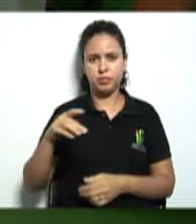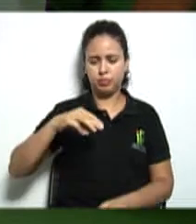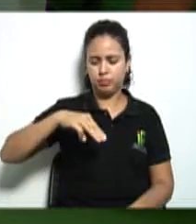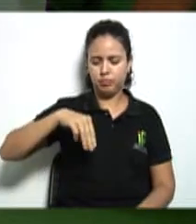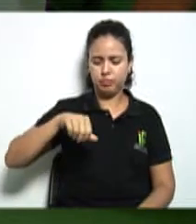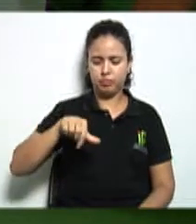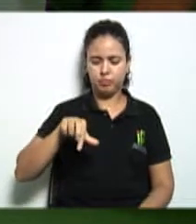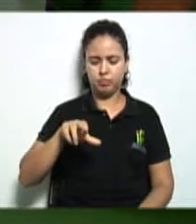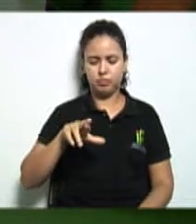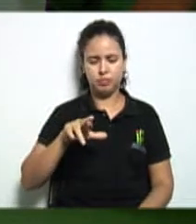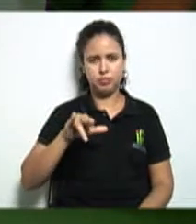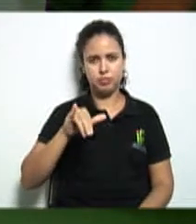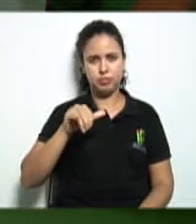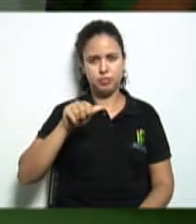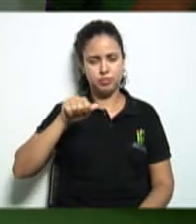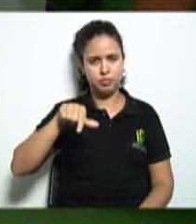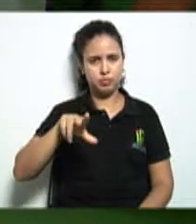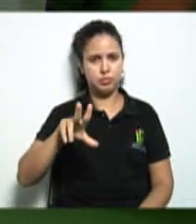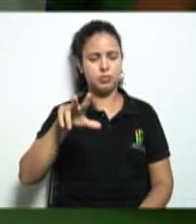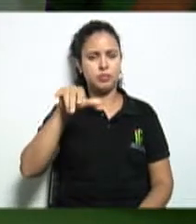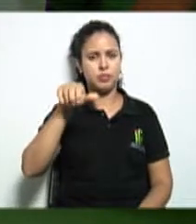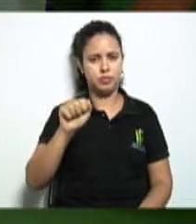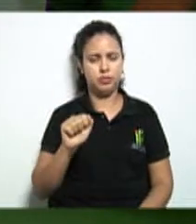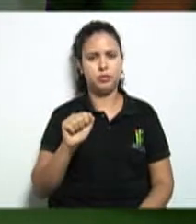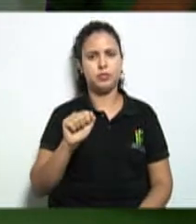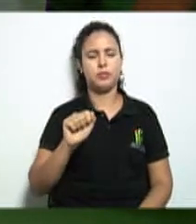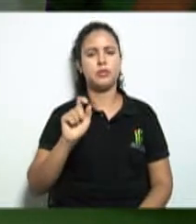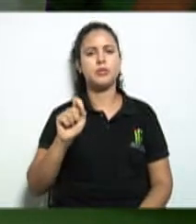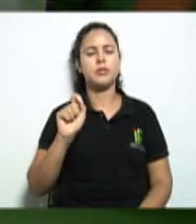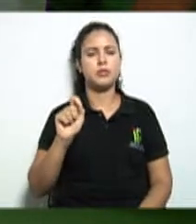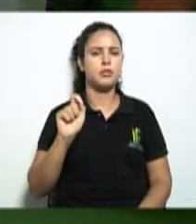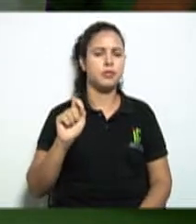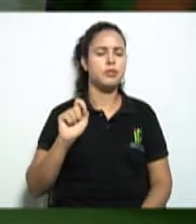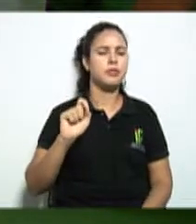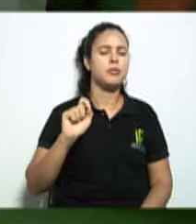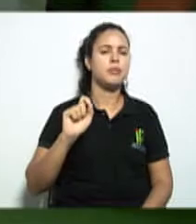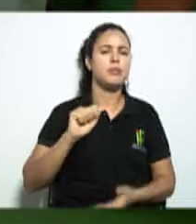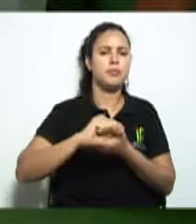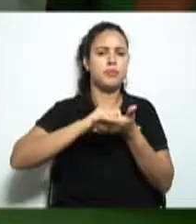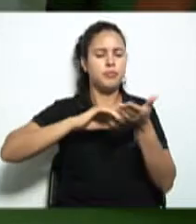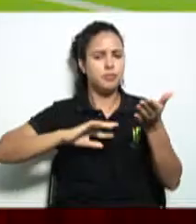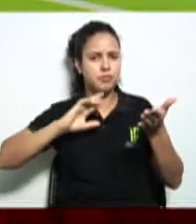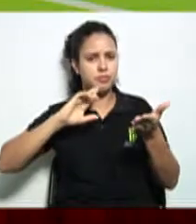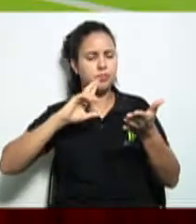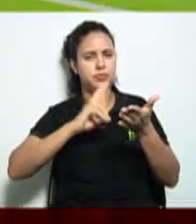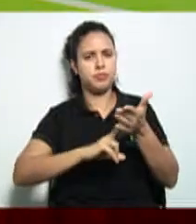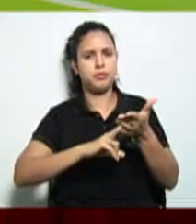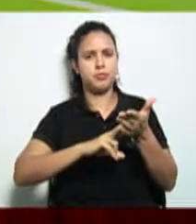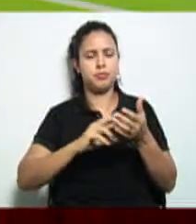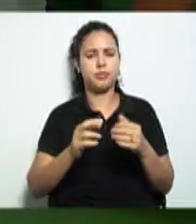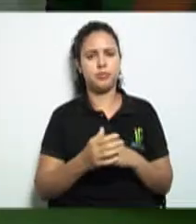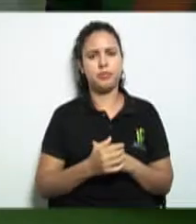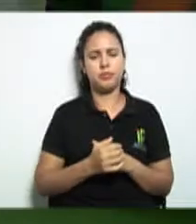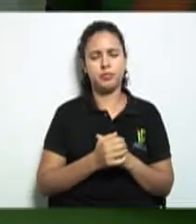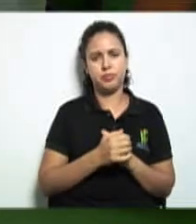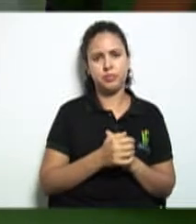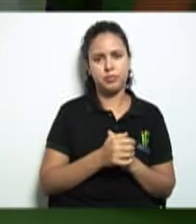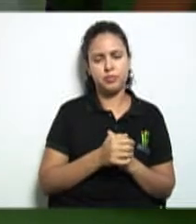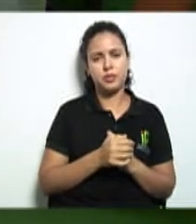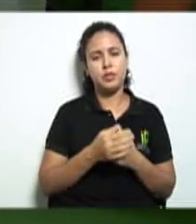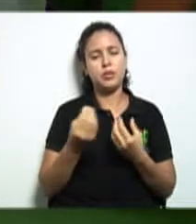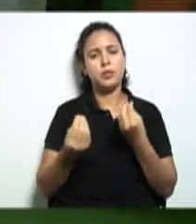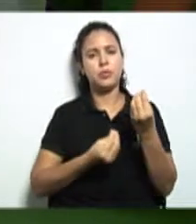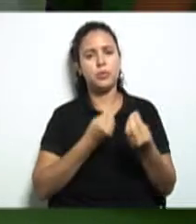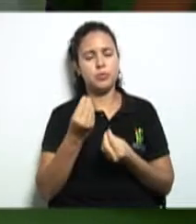Alva para fazer a correção das atividades com vocês mas antes disso professora é como é que está aí a